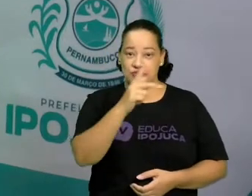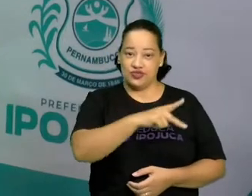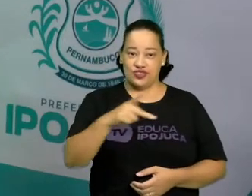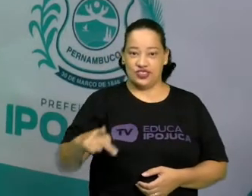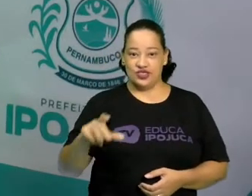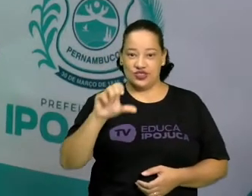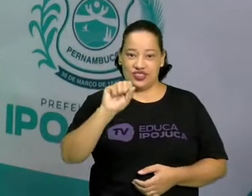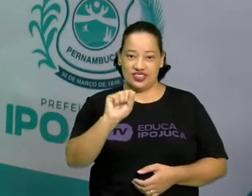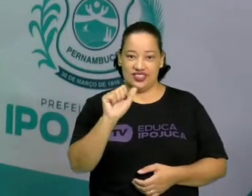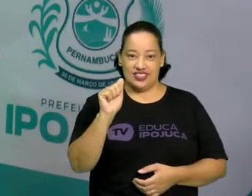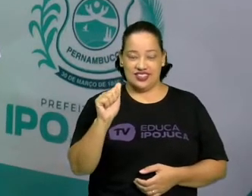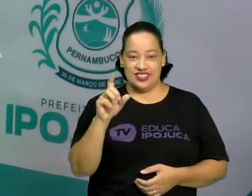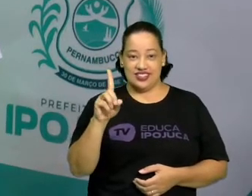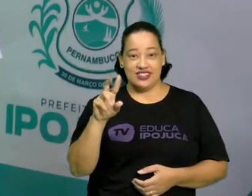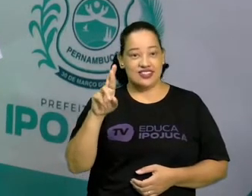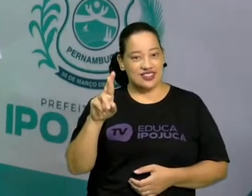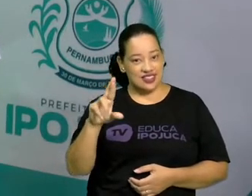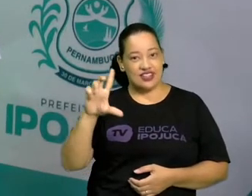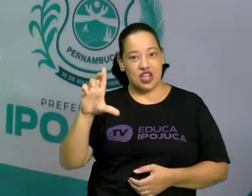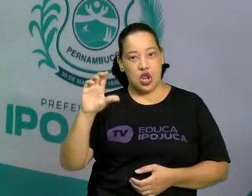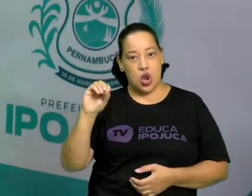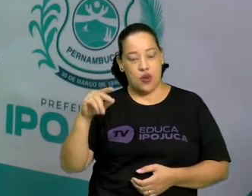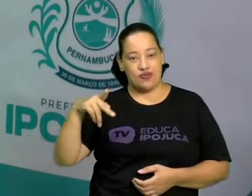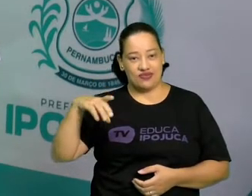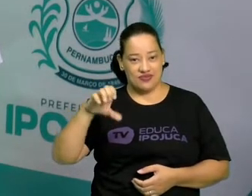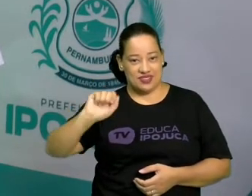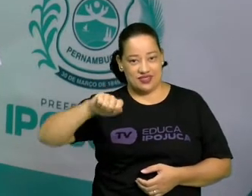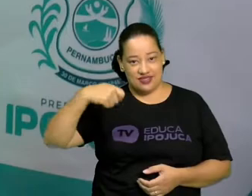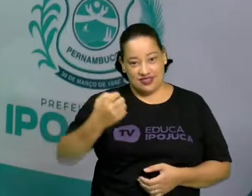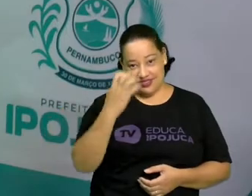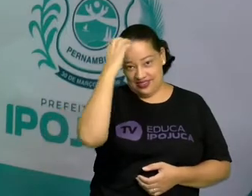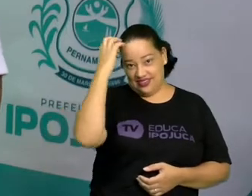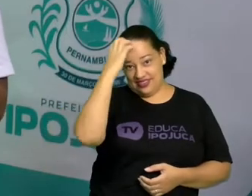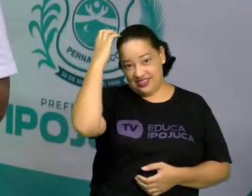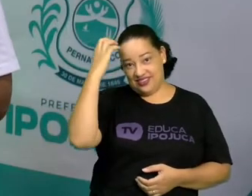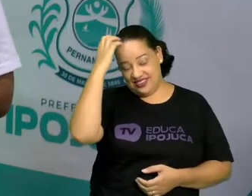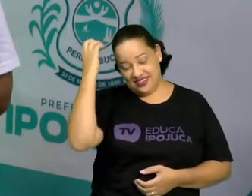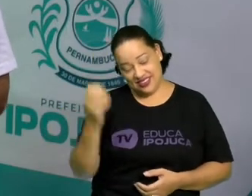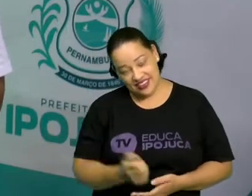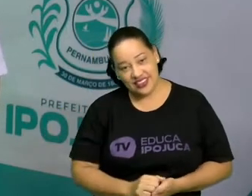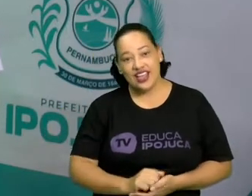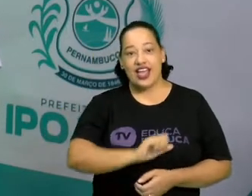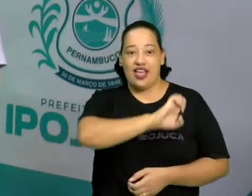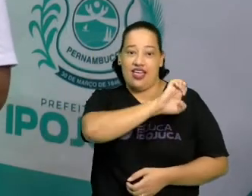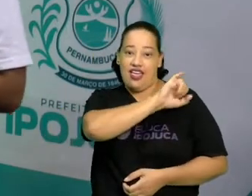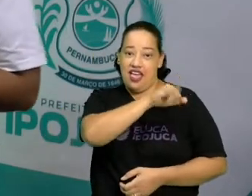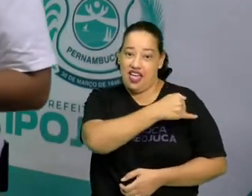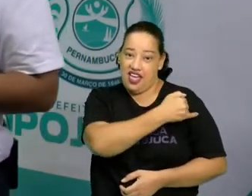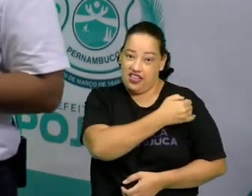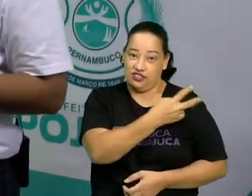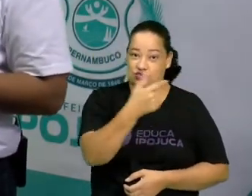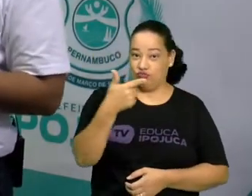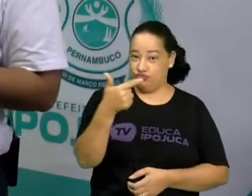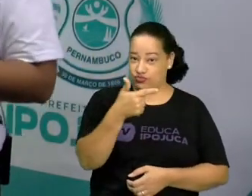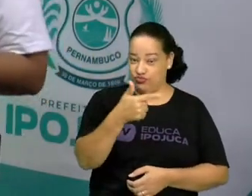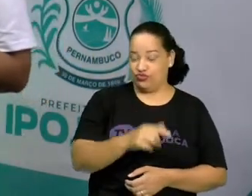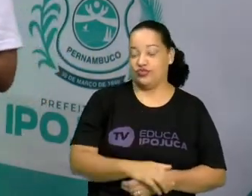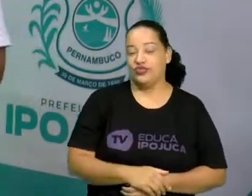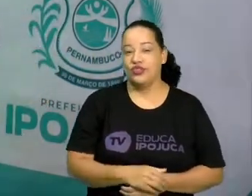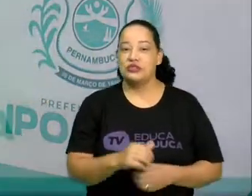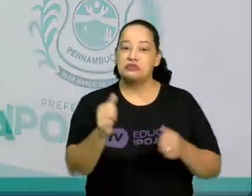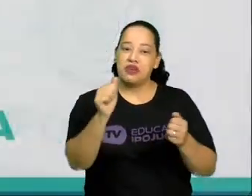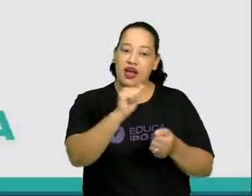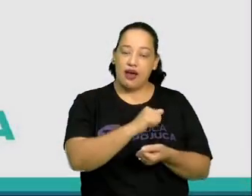com você na EJA fase 2 e hoje na disciplina de artes. E aí iremos